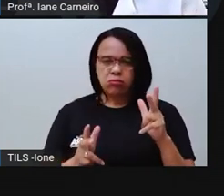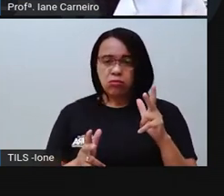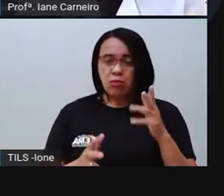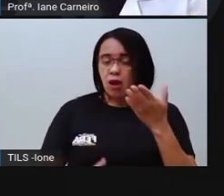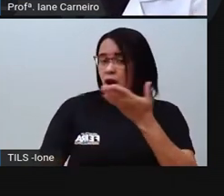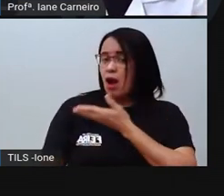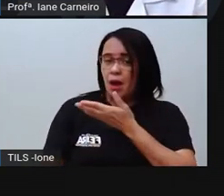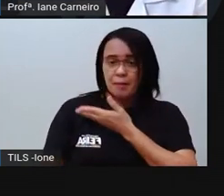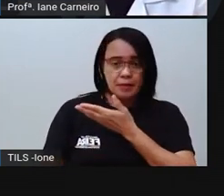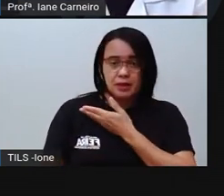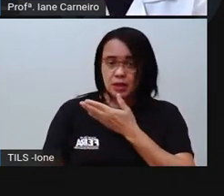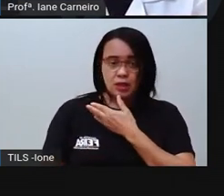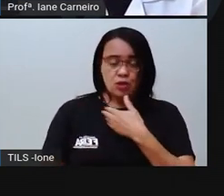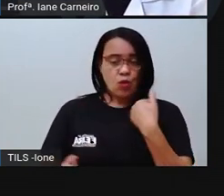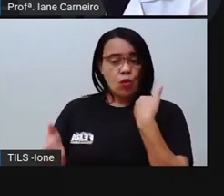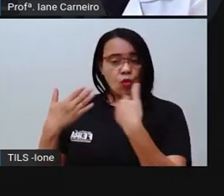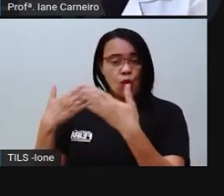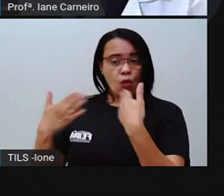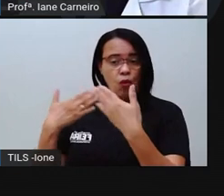mundo.